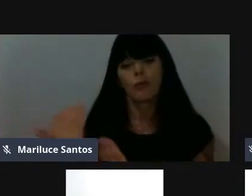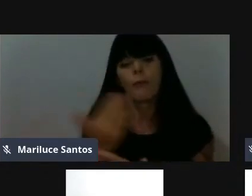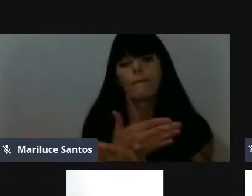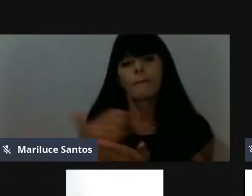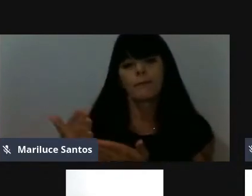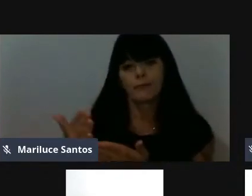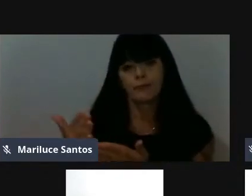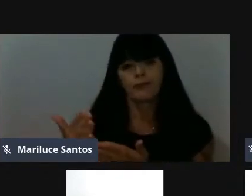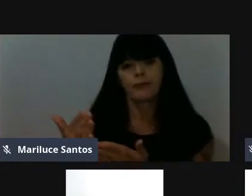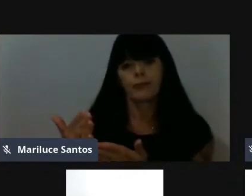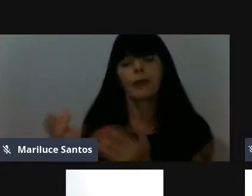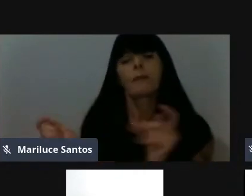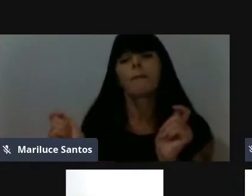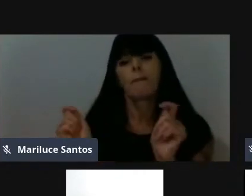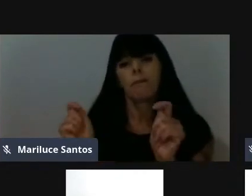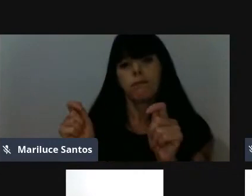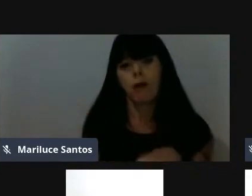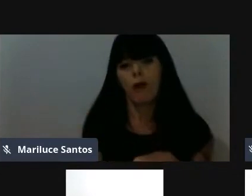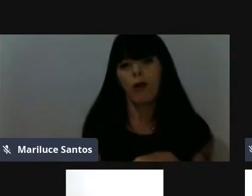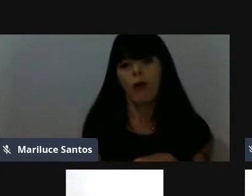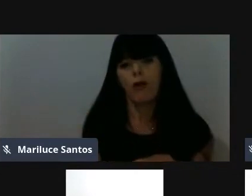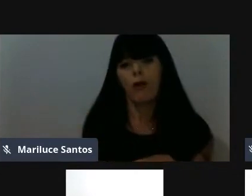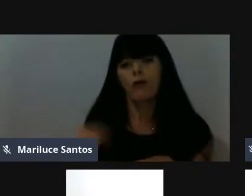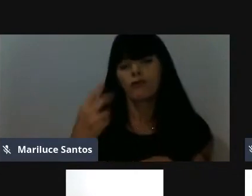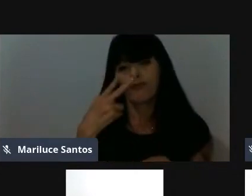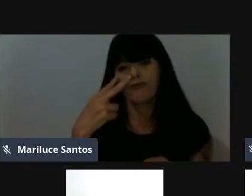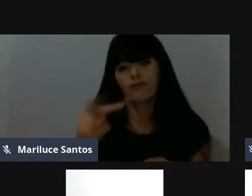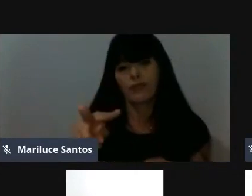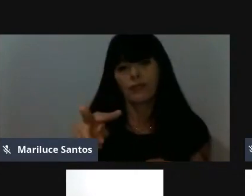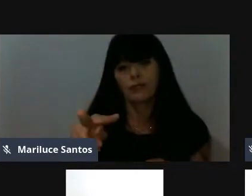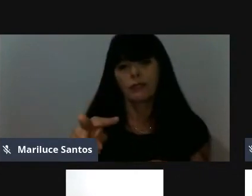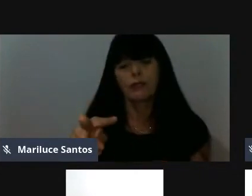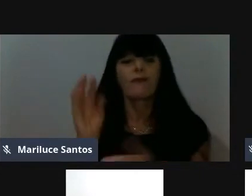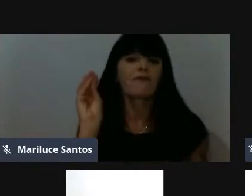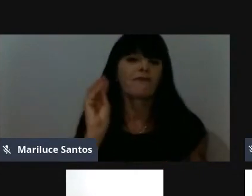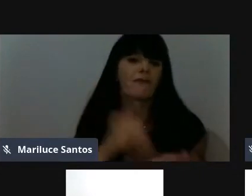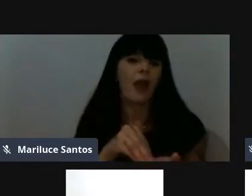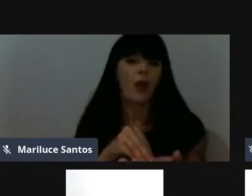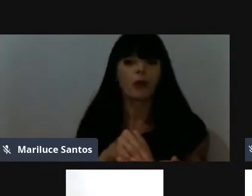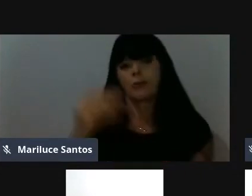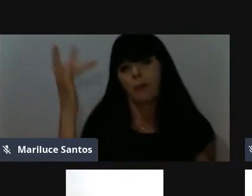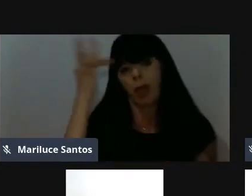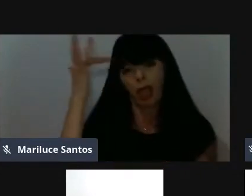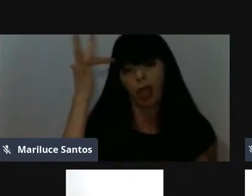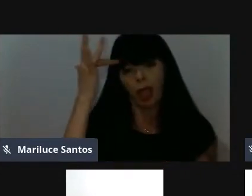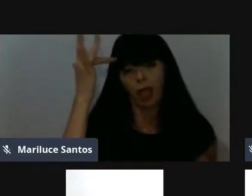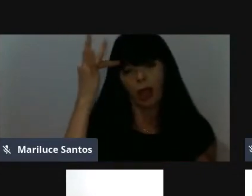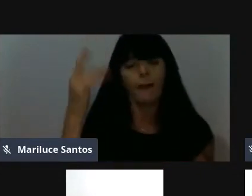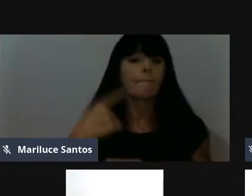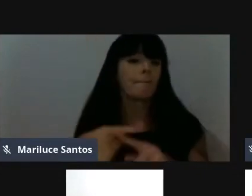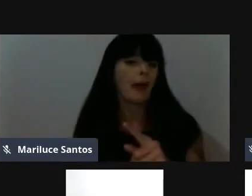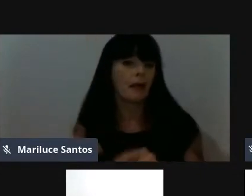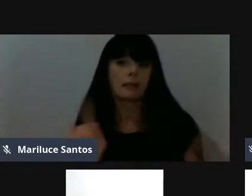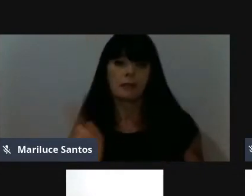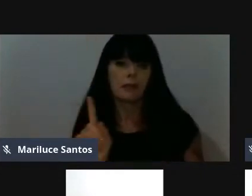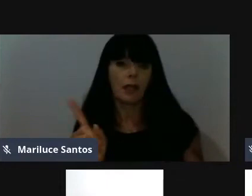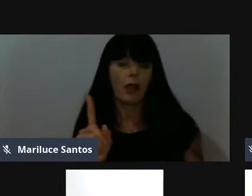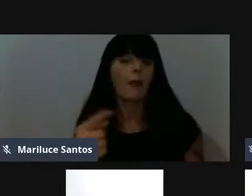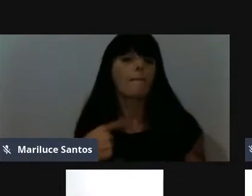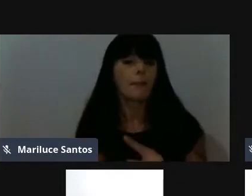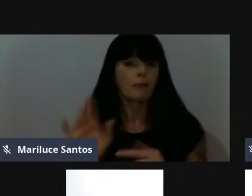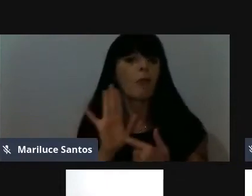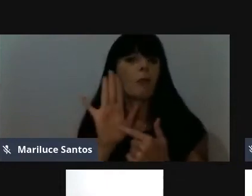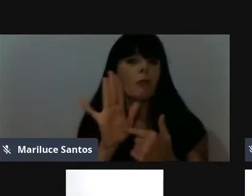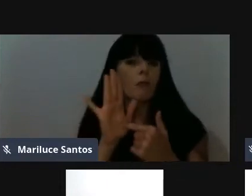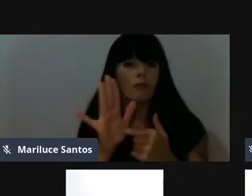pode ter sido vista como imaturidade, mas, no decorrer do meu mandato, eu fui agregando valores